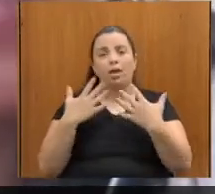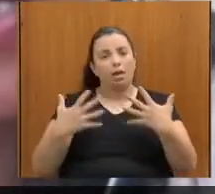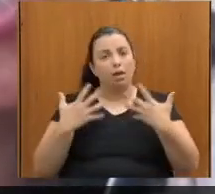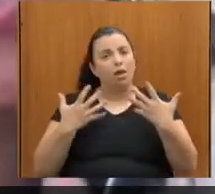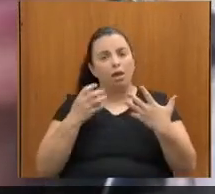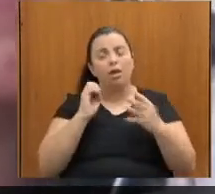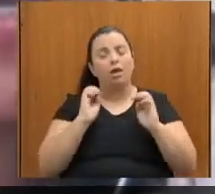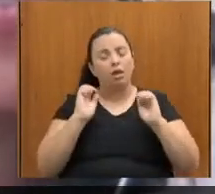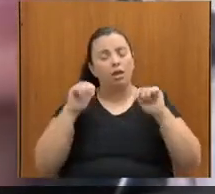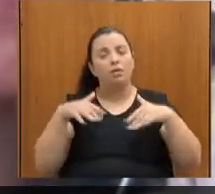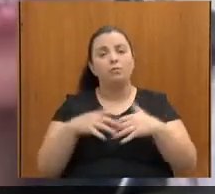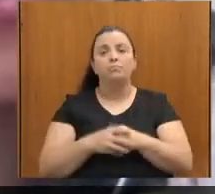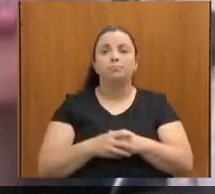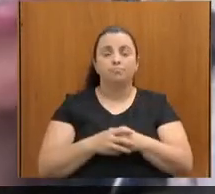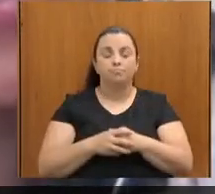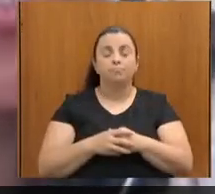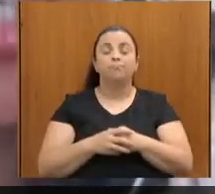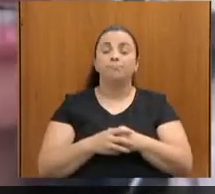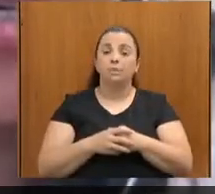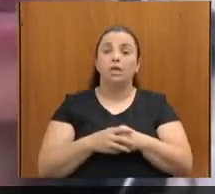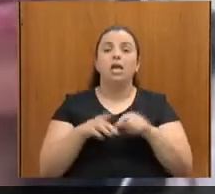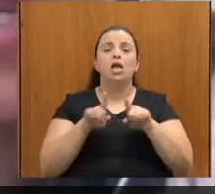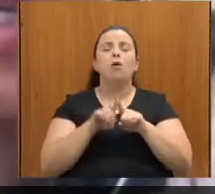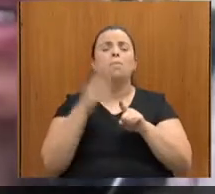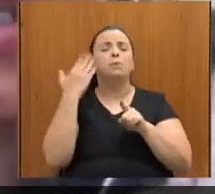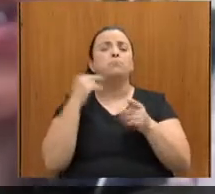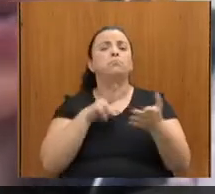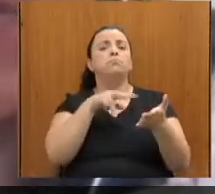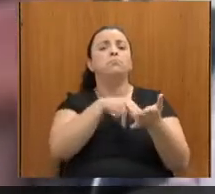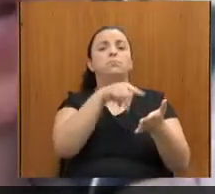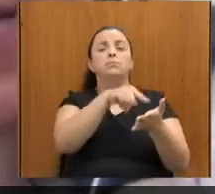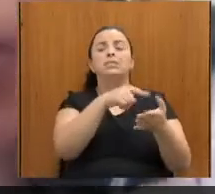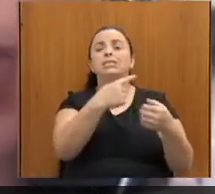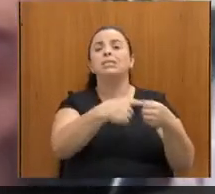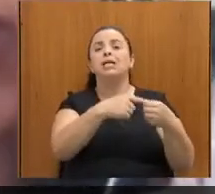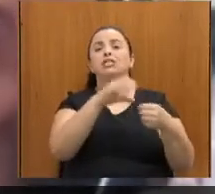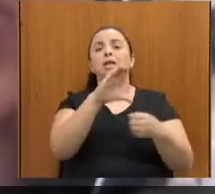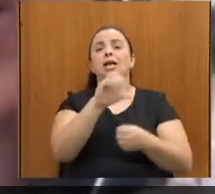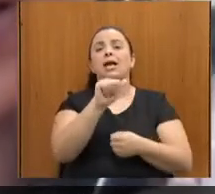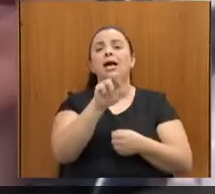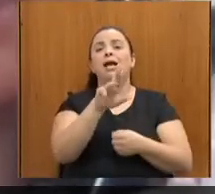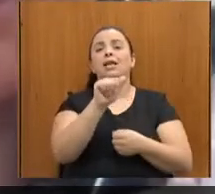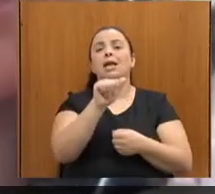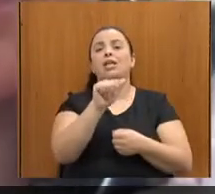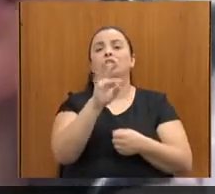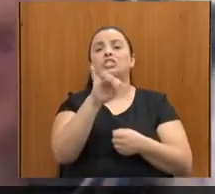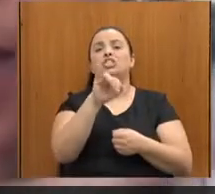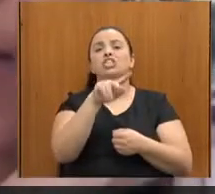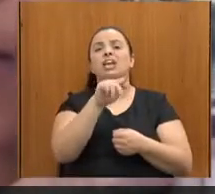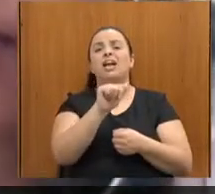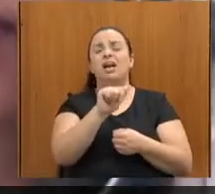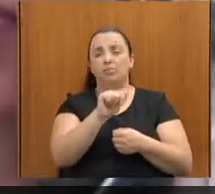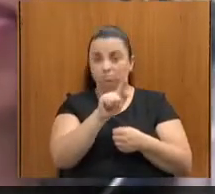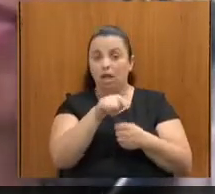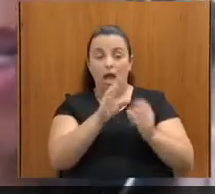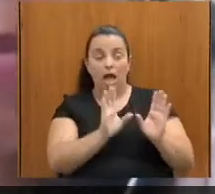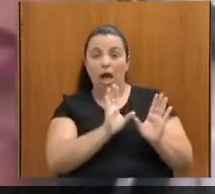recentemente na PAI de Caratinga, e uma PAI muito bem